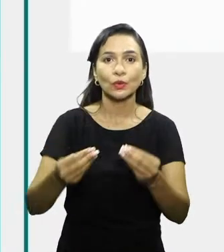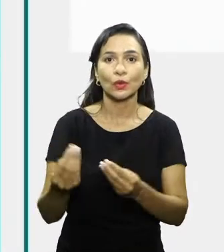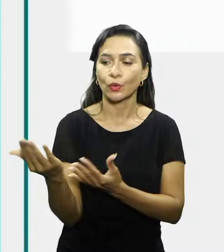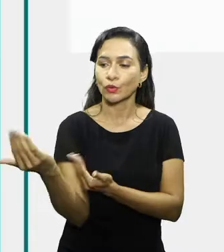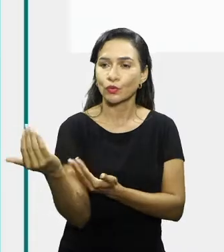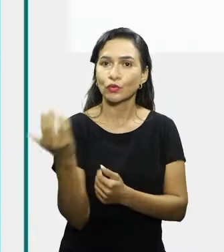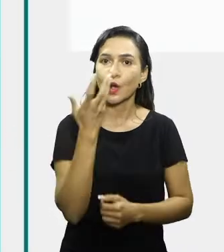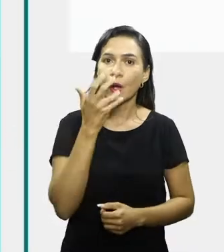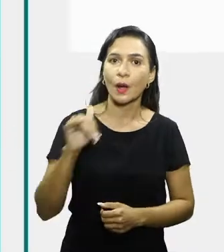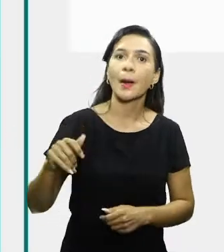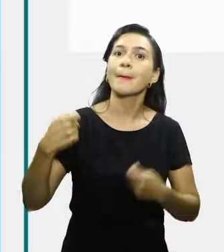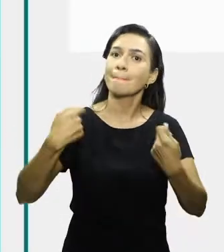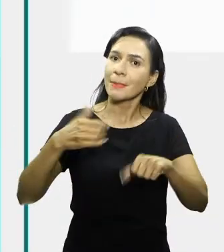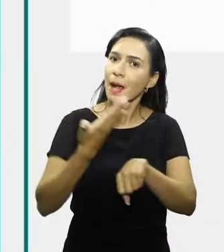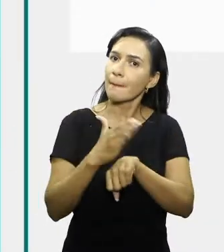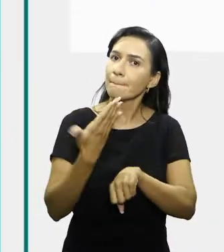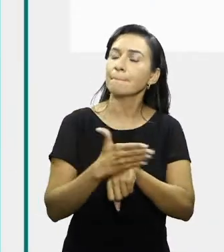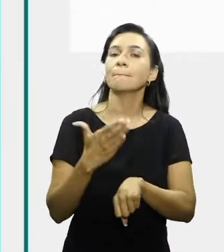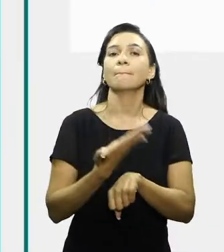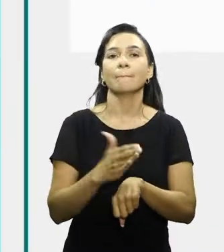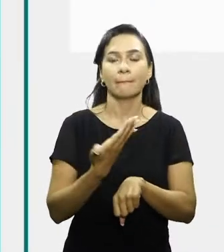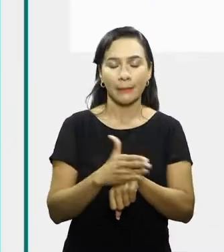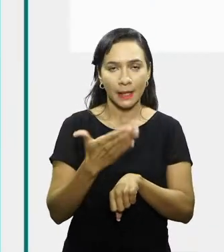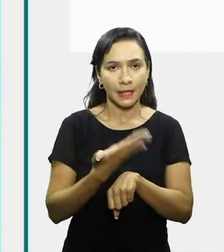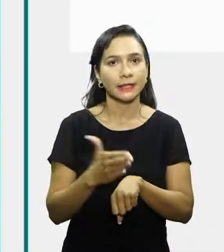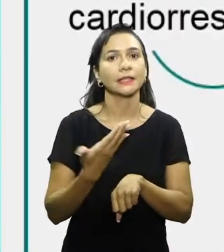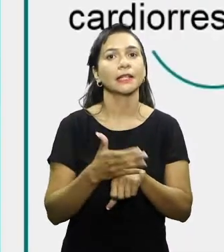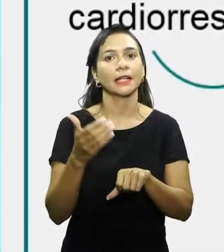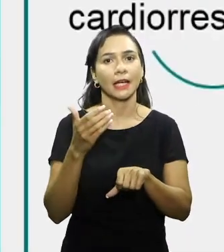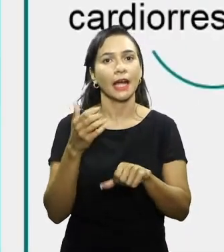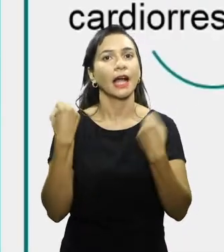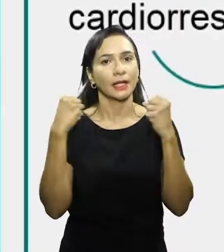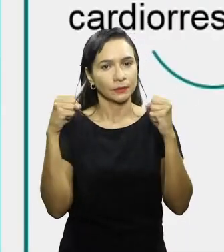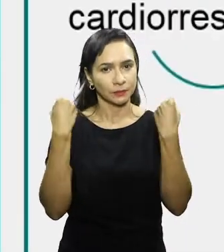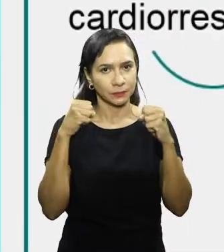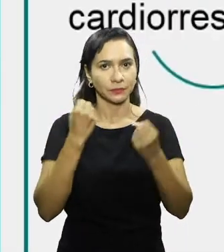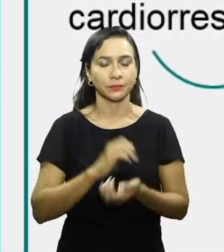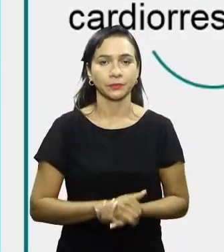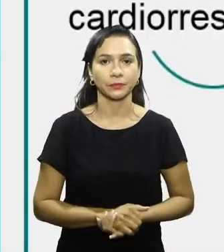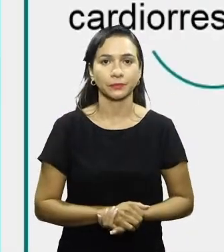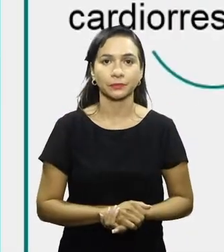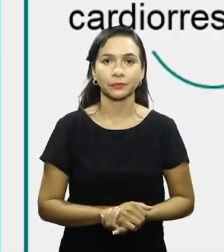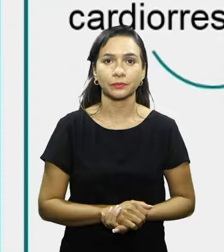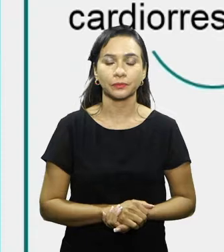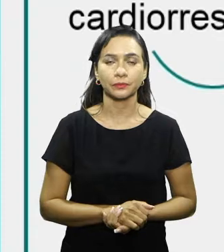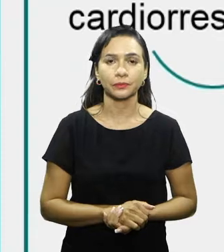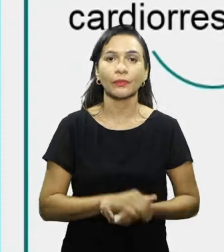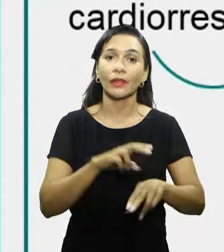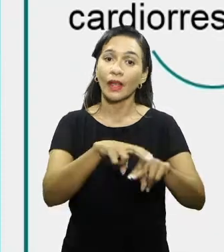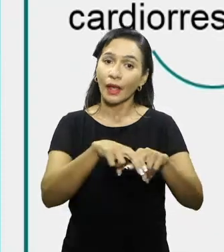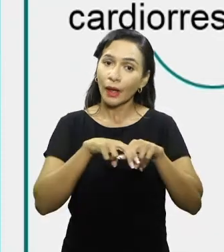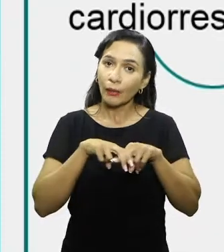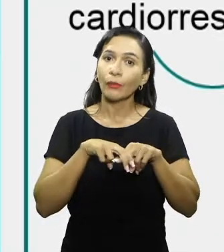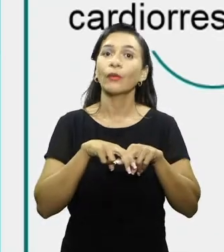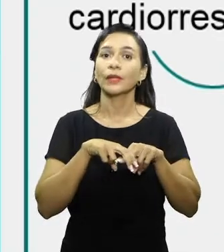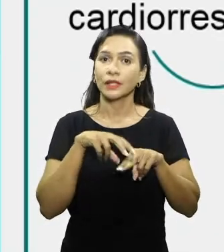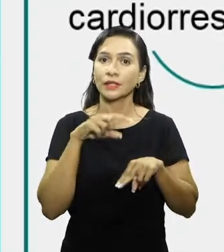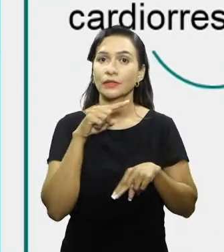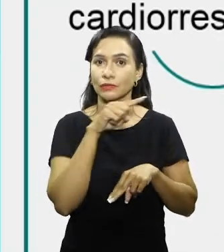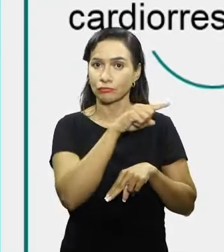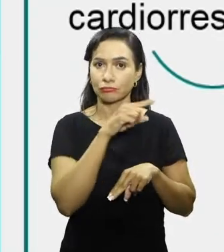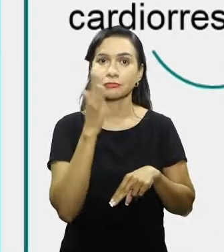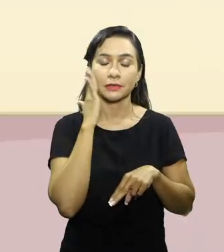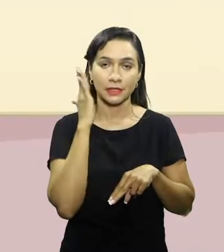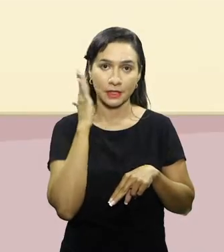adolescente deve praticar ao longo dessa sua fase da vida. Daí, pessoal, sabendo já dessa recomendação,